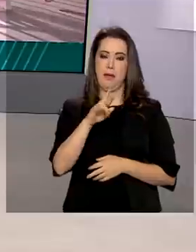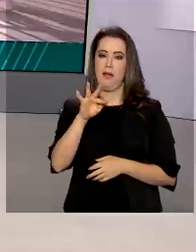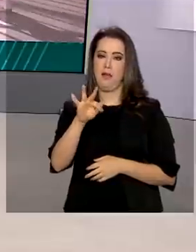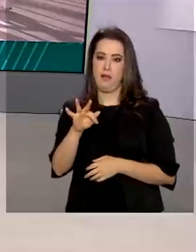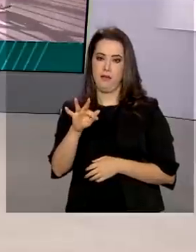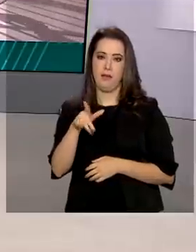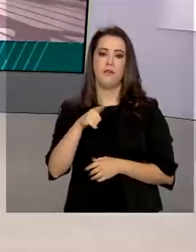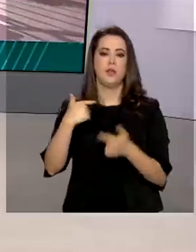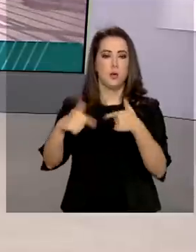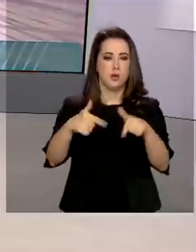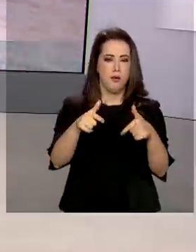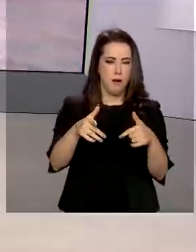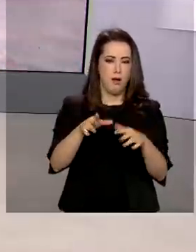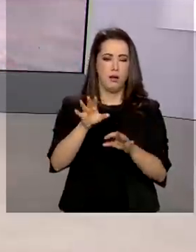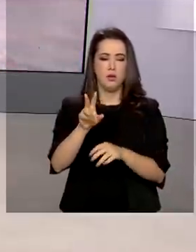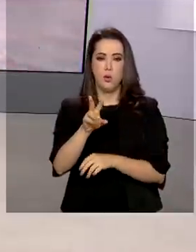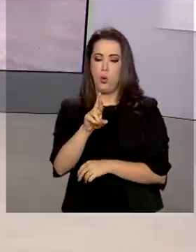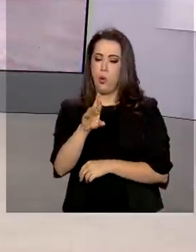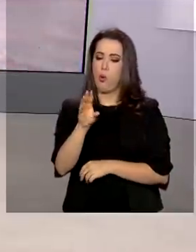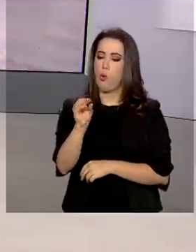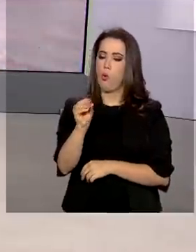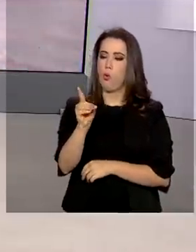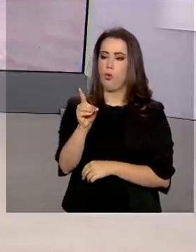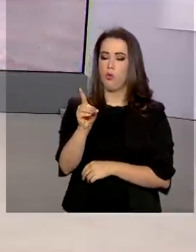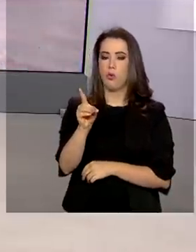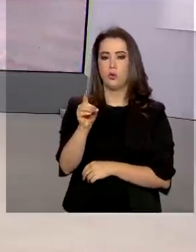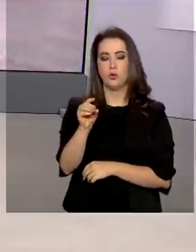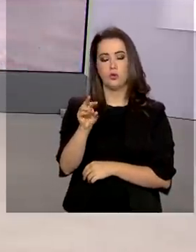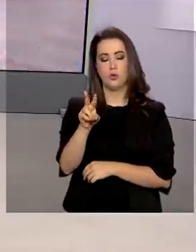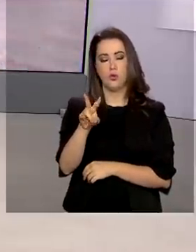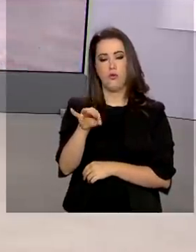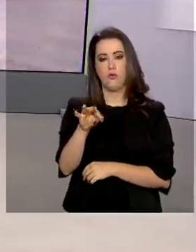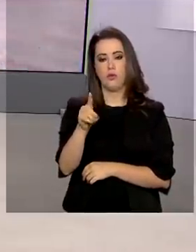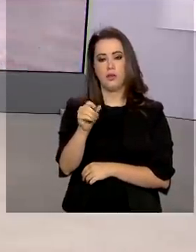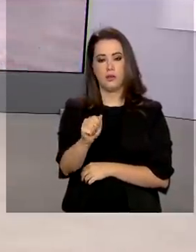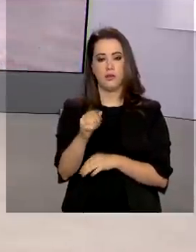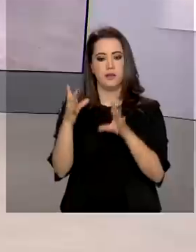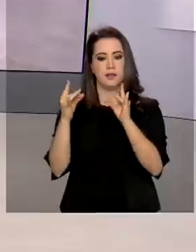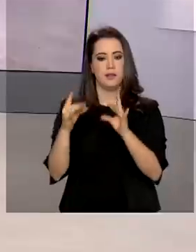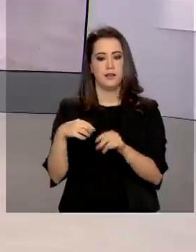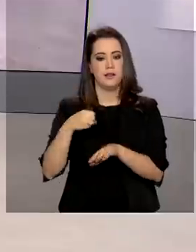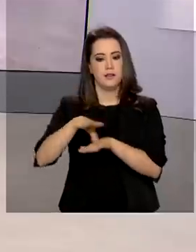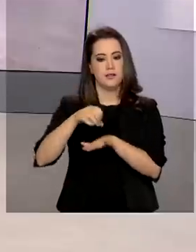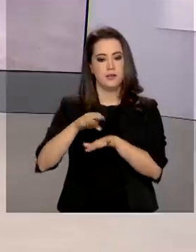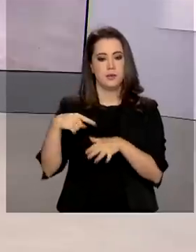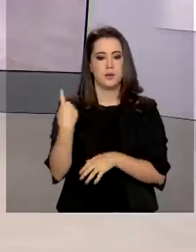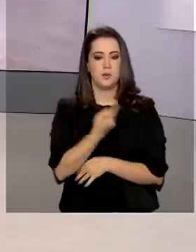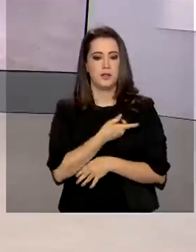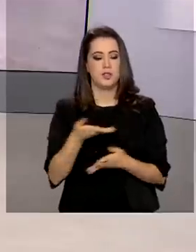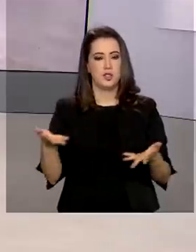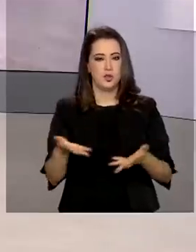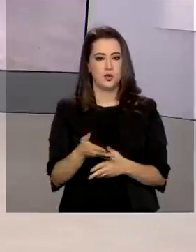Vamos conversar agora com a repórter Gabriela Noronha que traz as informações ao vivo pra gente. Olá Gabriela, bom dia.